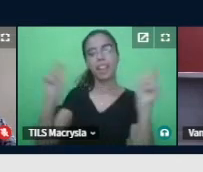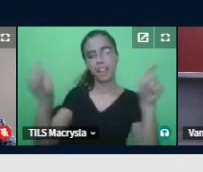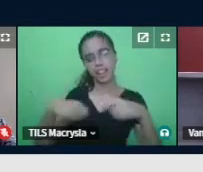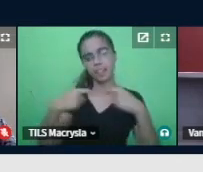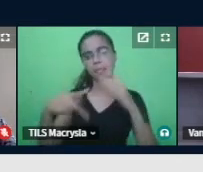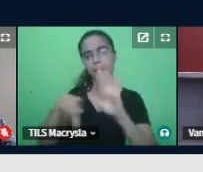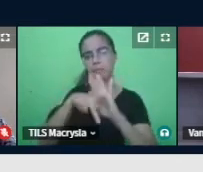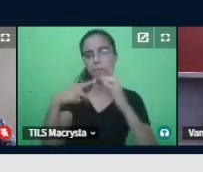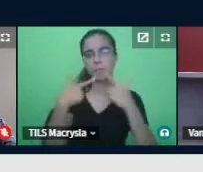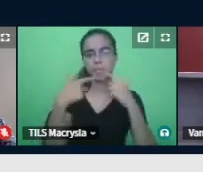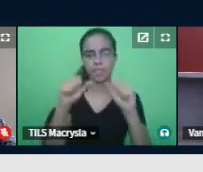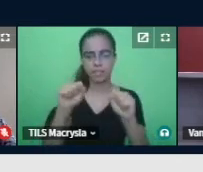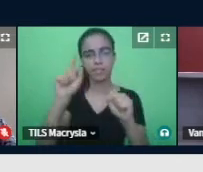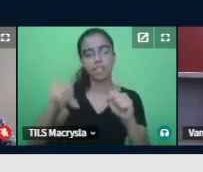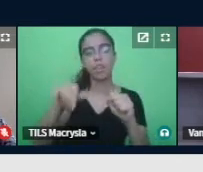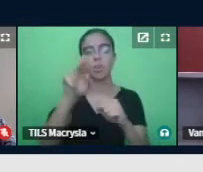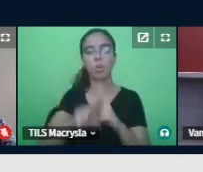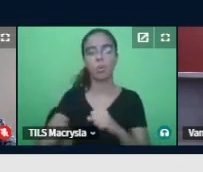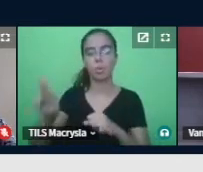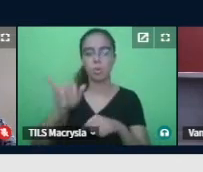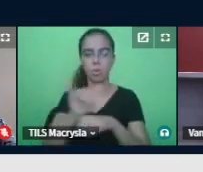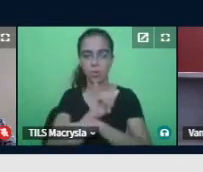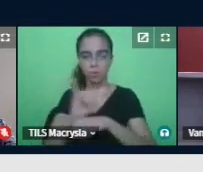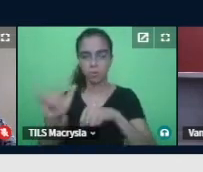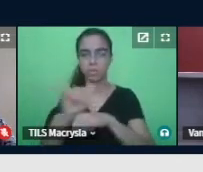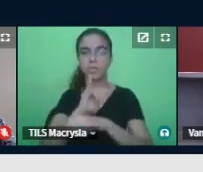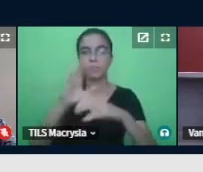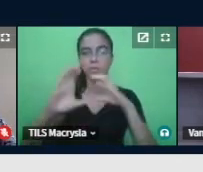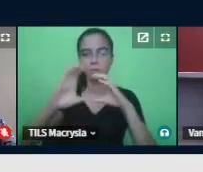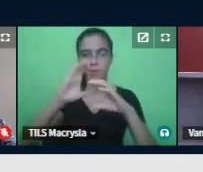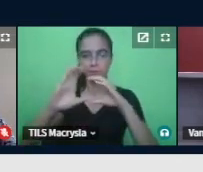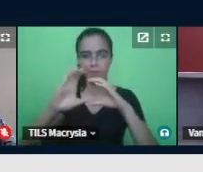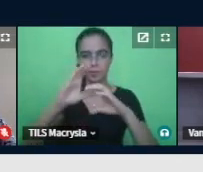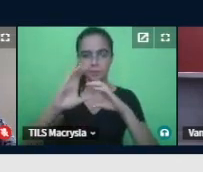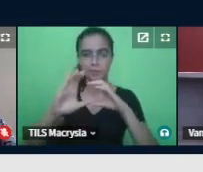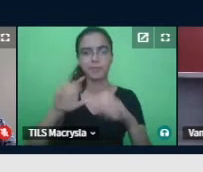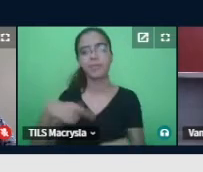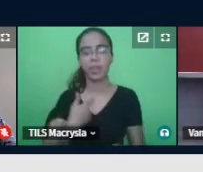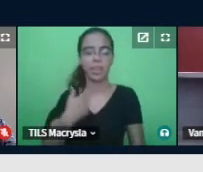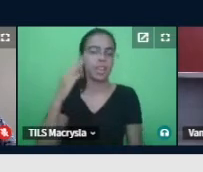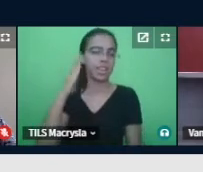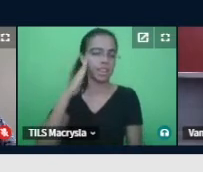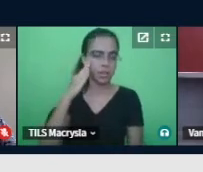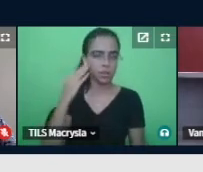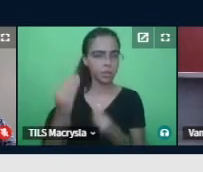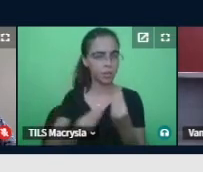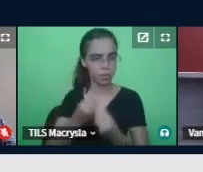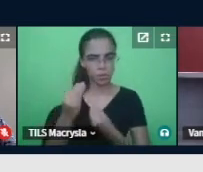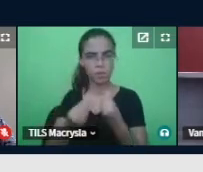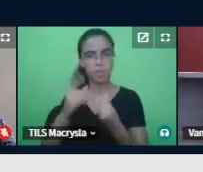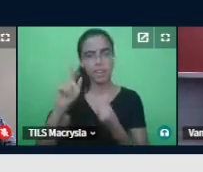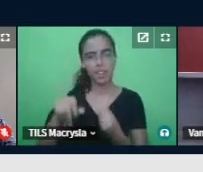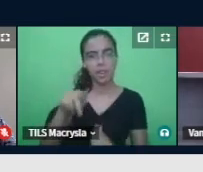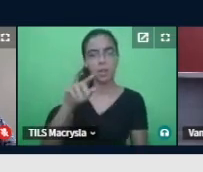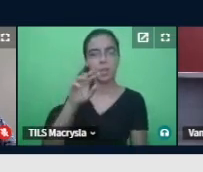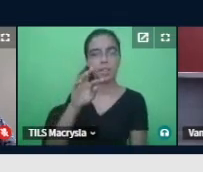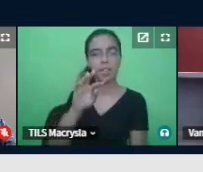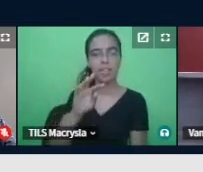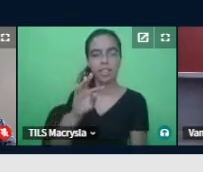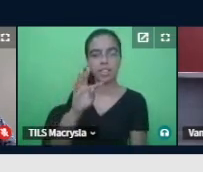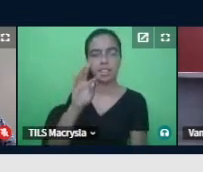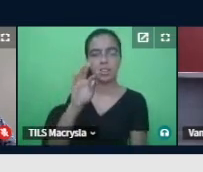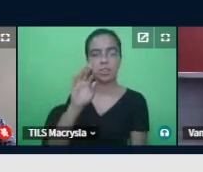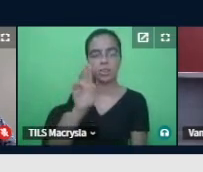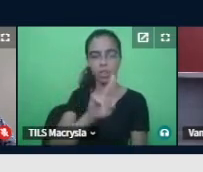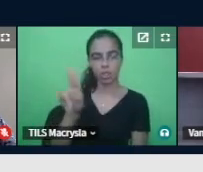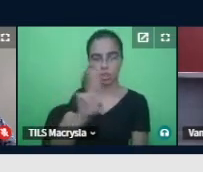realmente o uso de estratégias de comunicação, que nós entendemos que é afetada pelo déficit em teoria da mente e